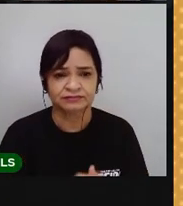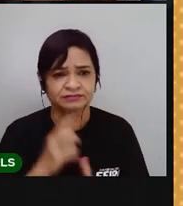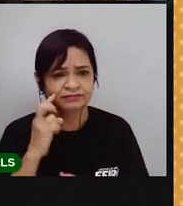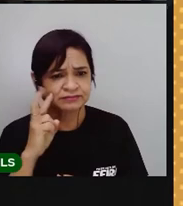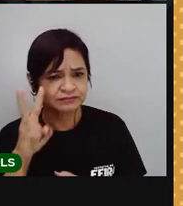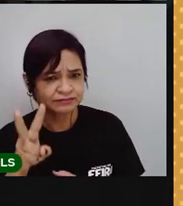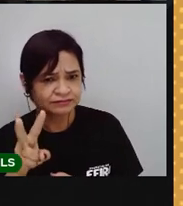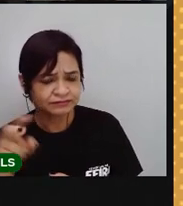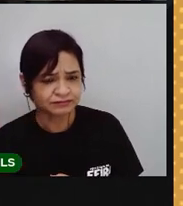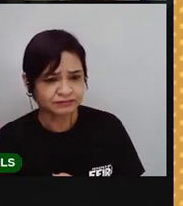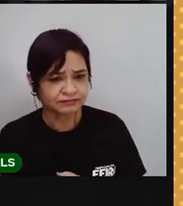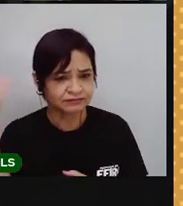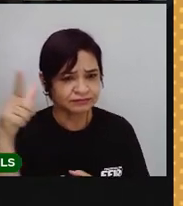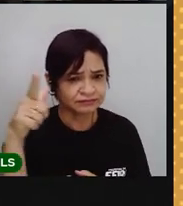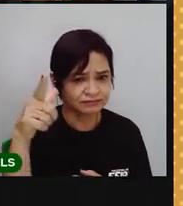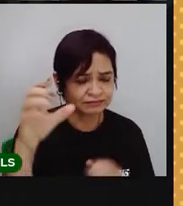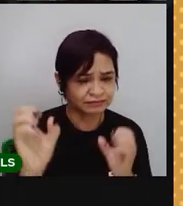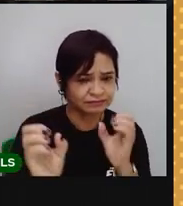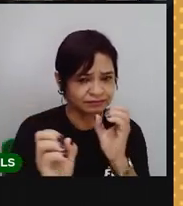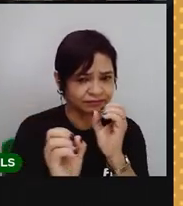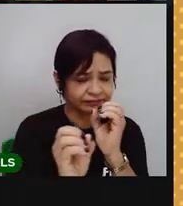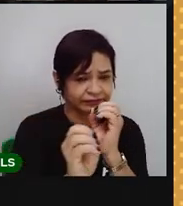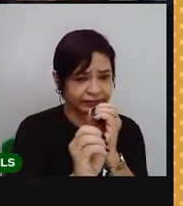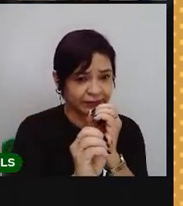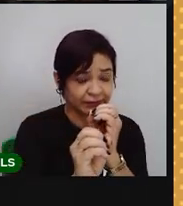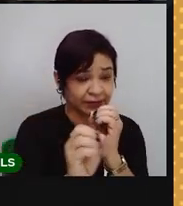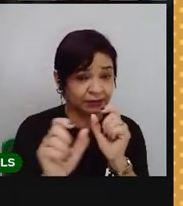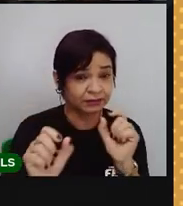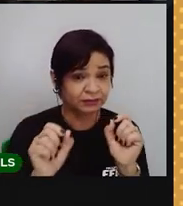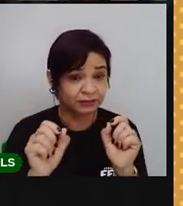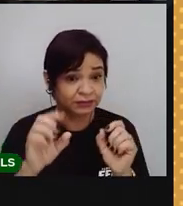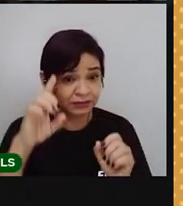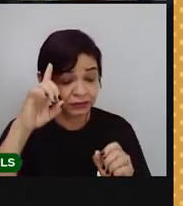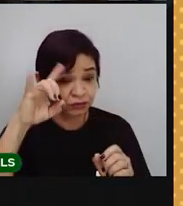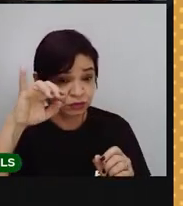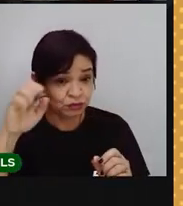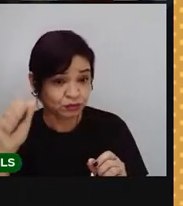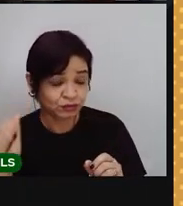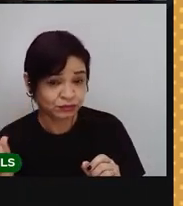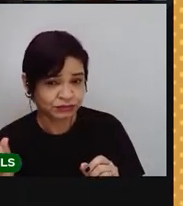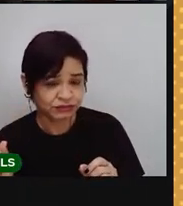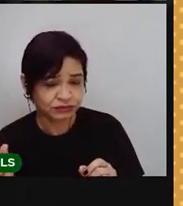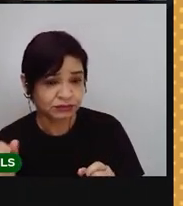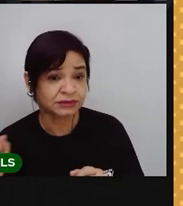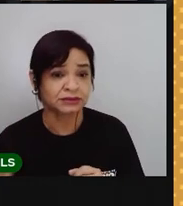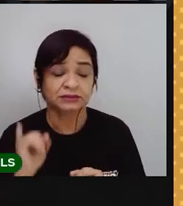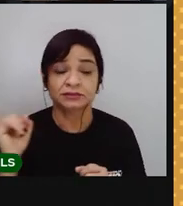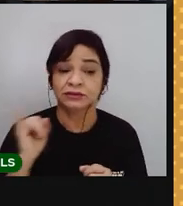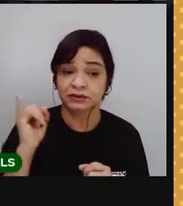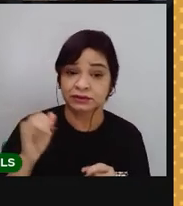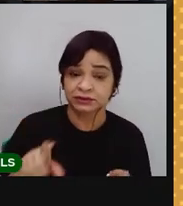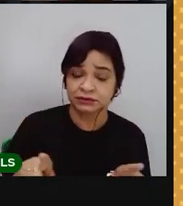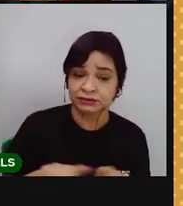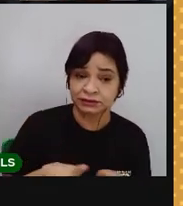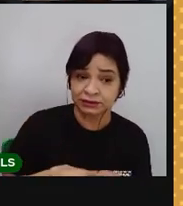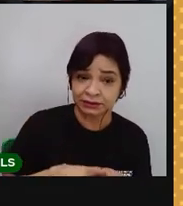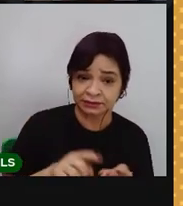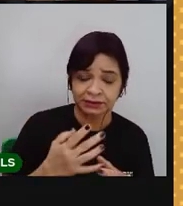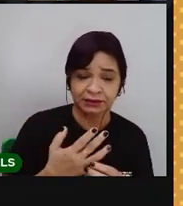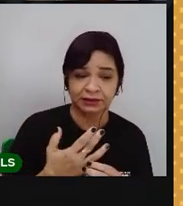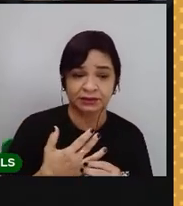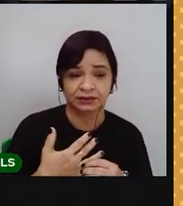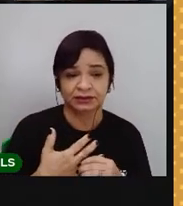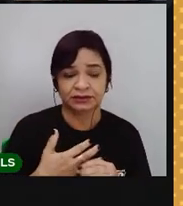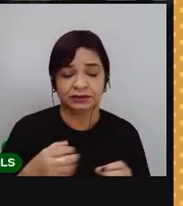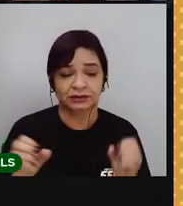Pode ser o eclipse solar, que ele é o COVID de dia. E uma coisa que é importante, pessoal. Tanto a eclipse solar